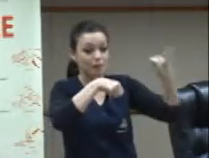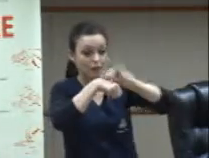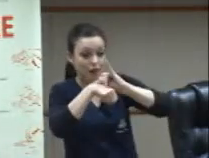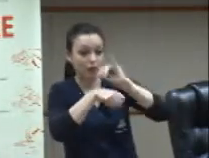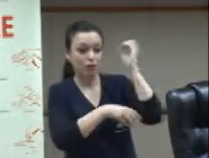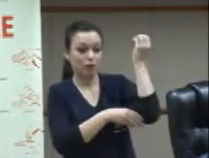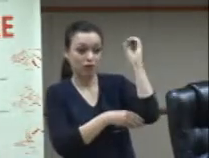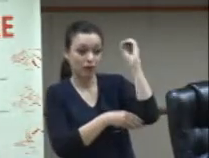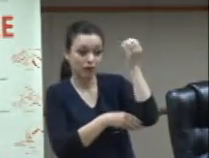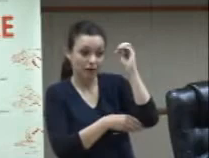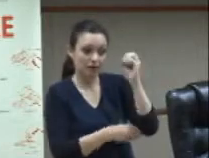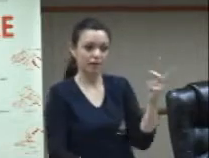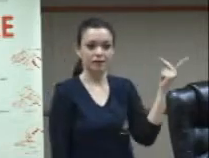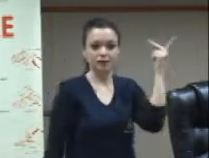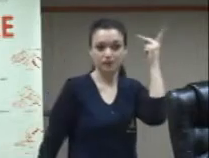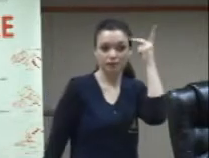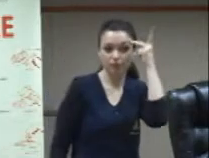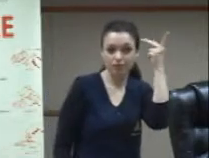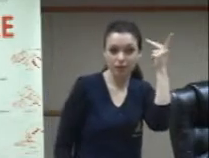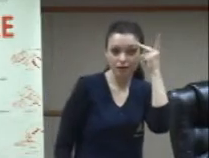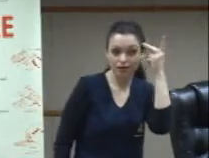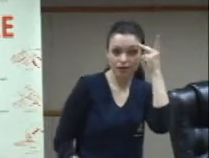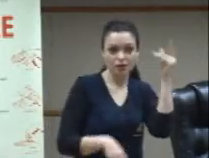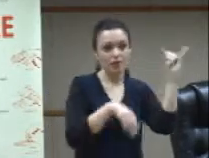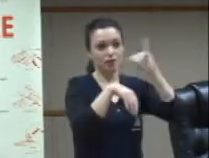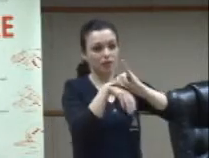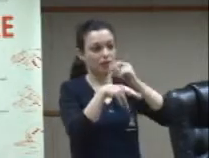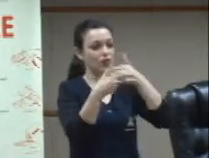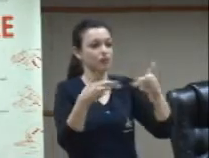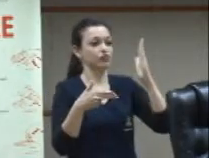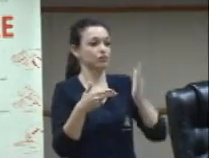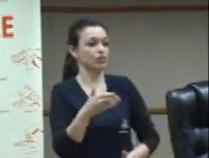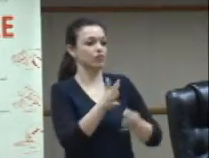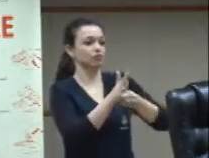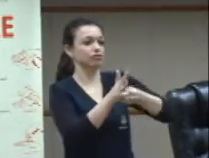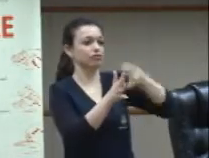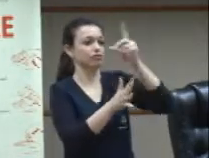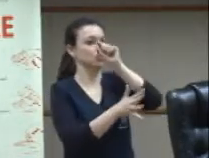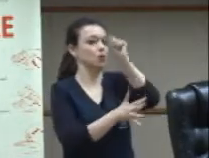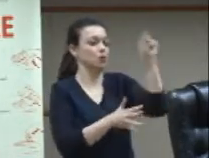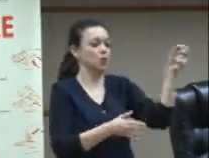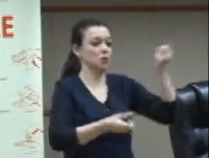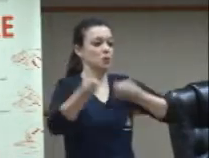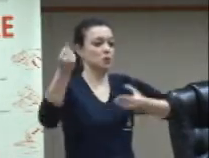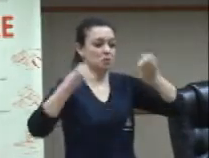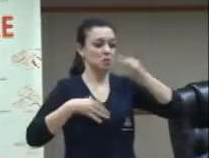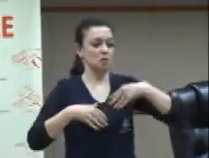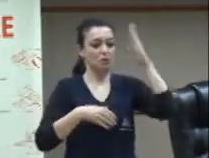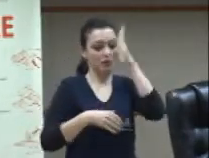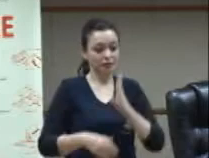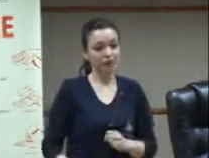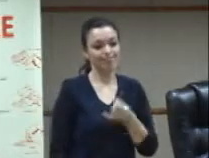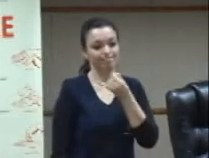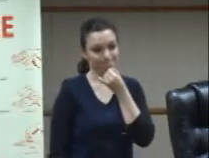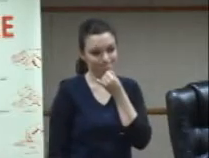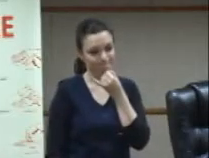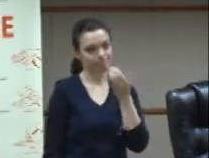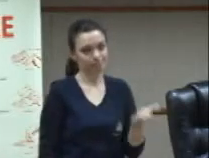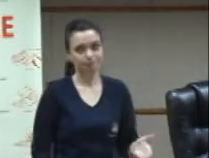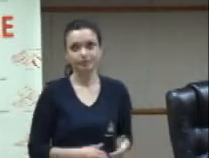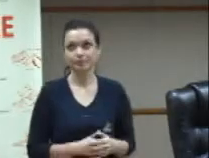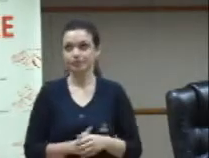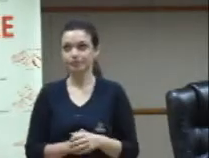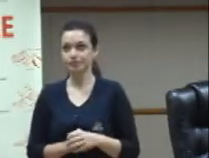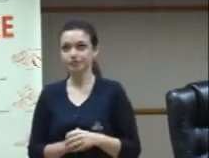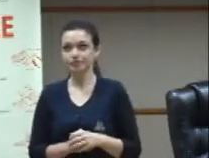em São Paulo capital e continuo ouvindo em grandes capitais em grandes lugares do nosso país infelizmente seguindo